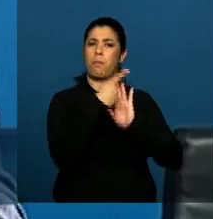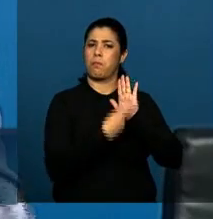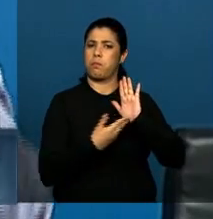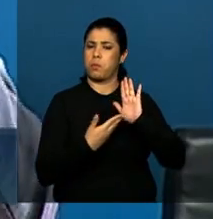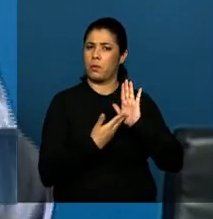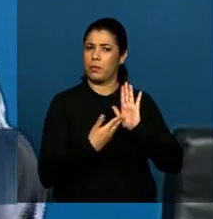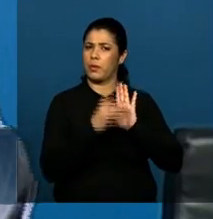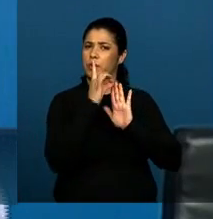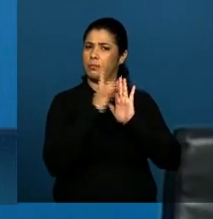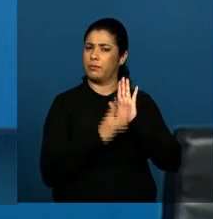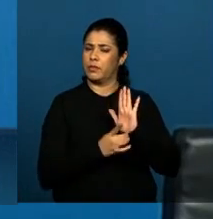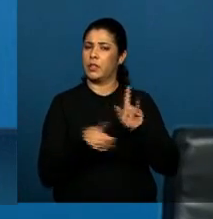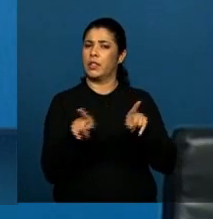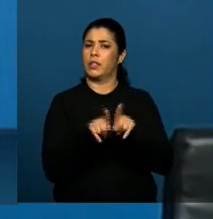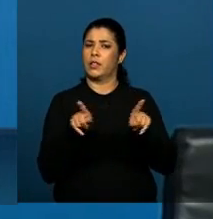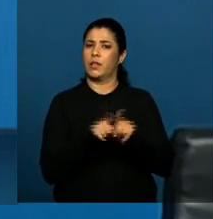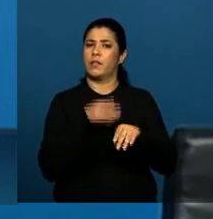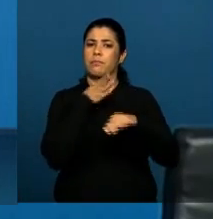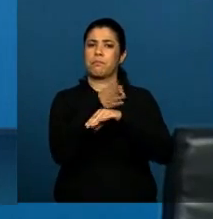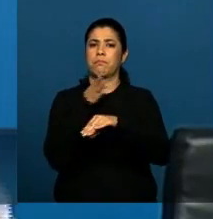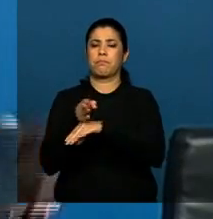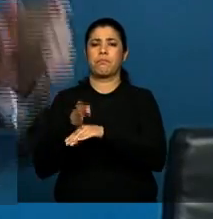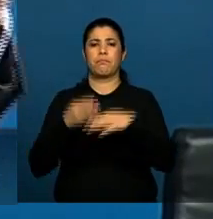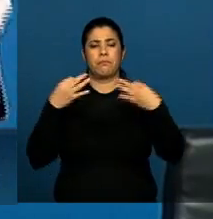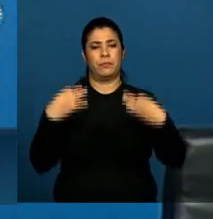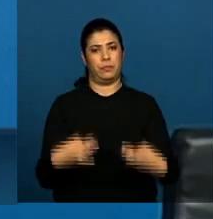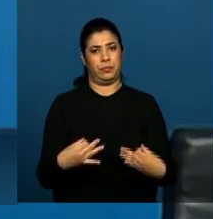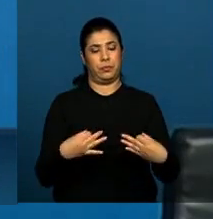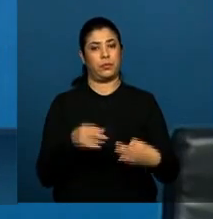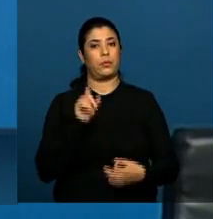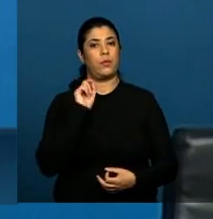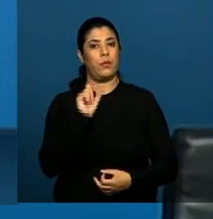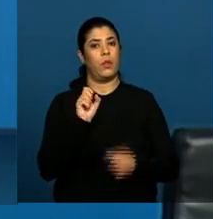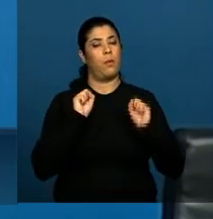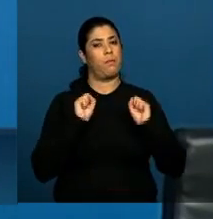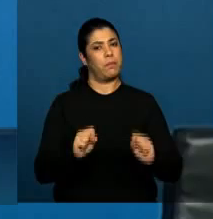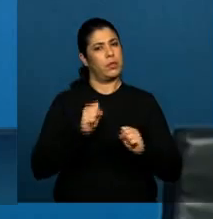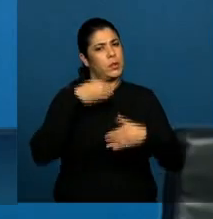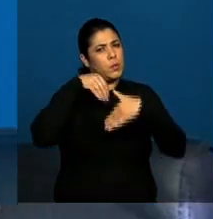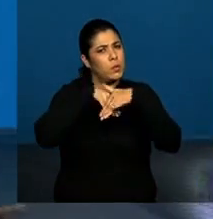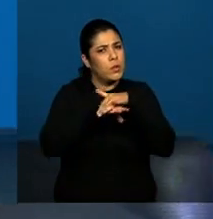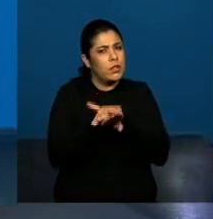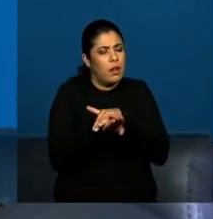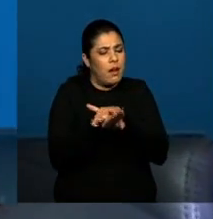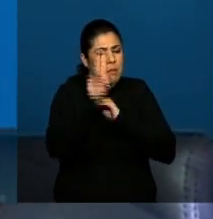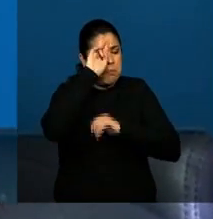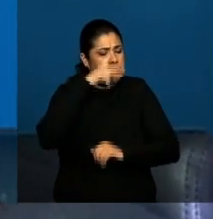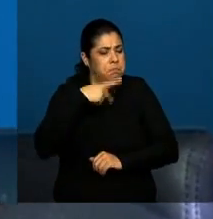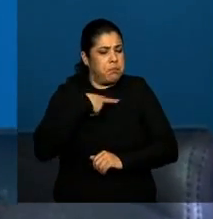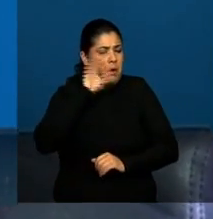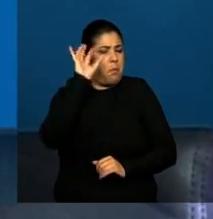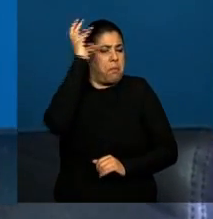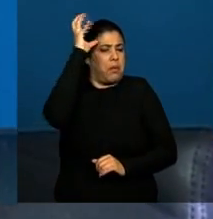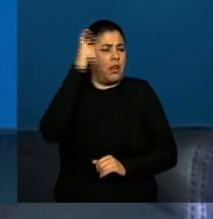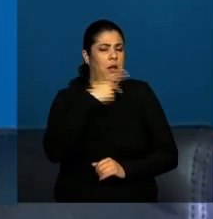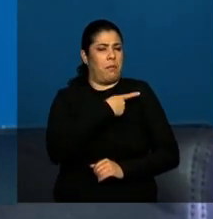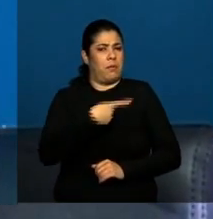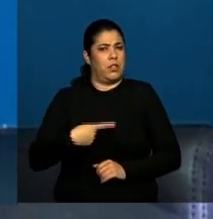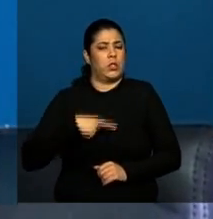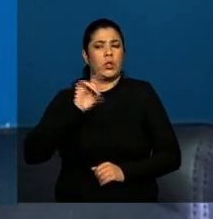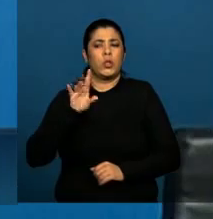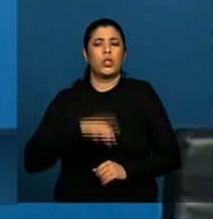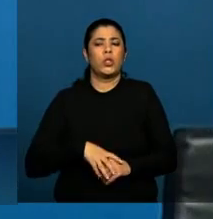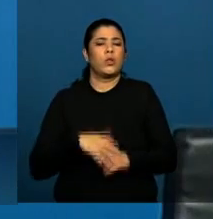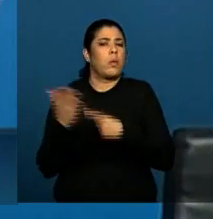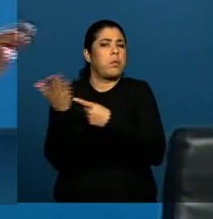por decreto fosse também participativo. Aquilo que ela poderia ter reservado para si mesma, de fazer um decreto apenas ouvindo os